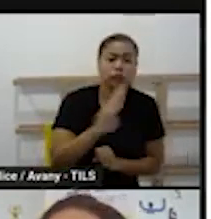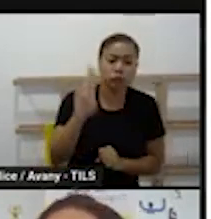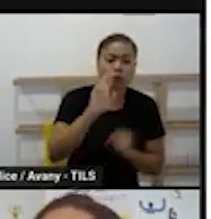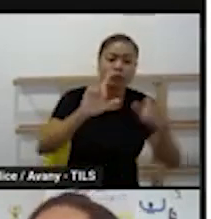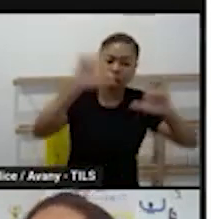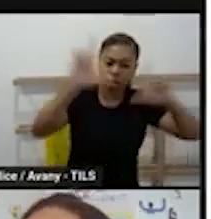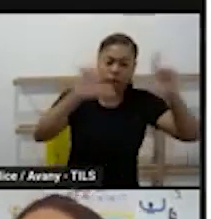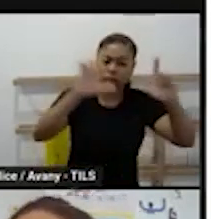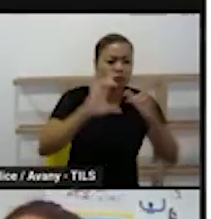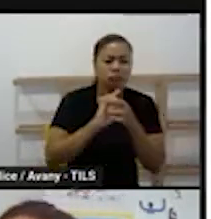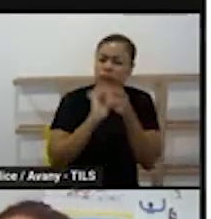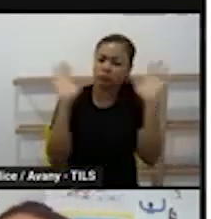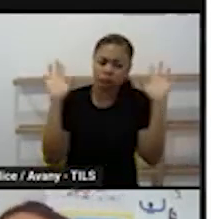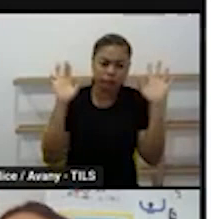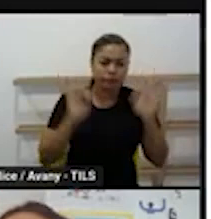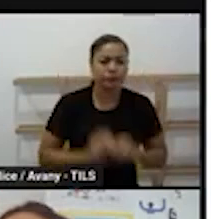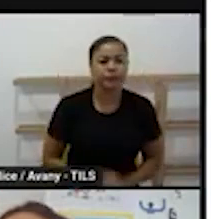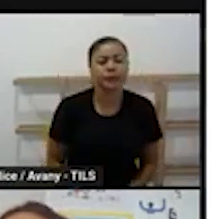televisão tá bom